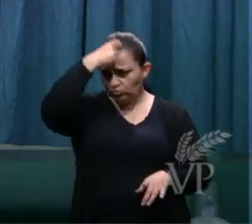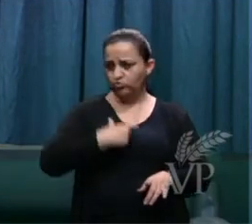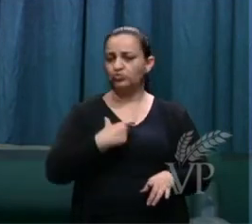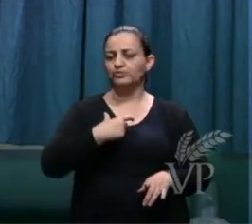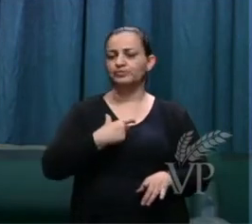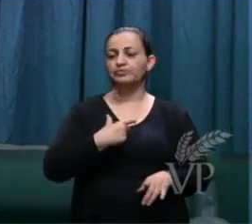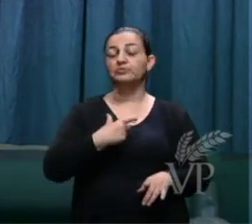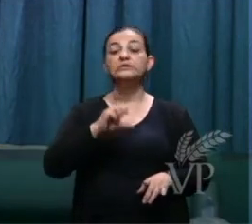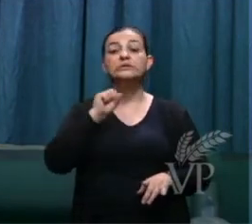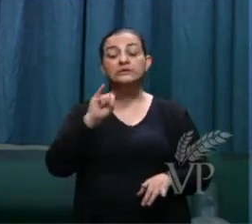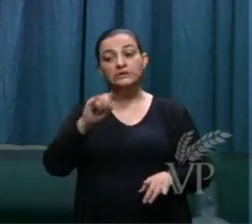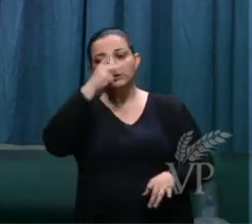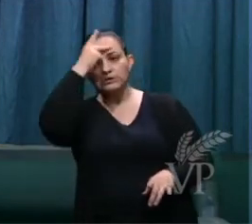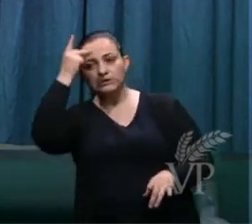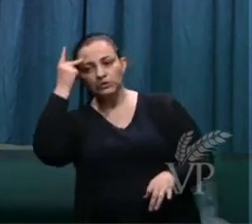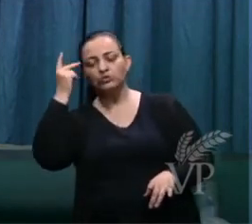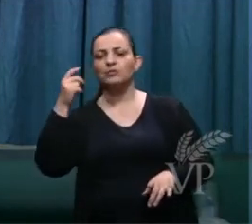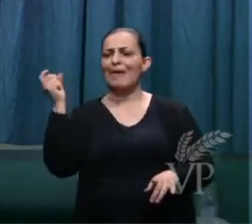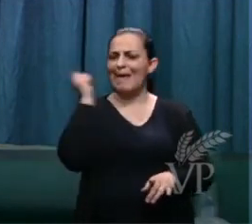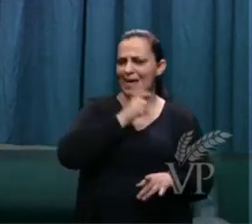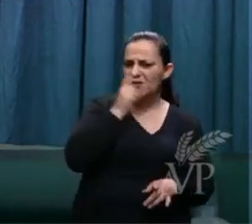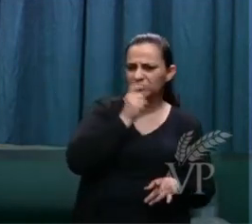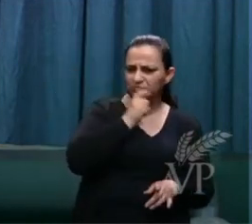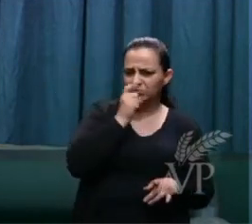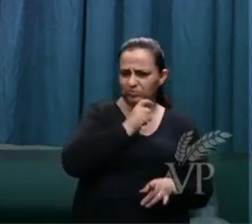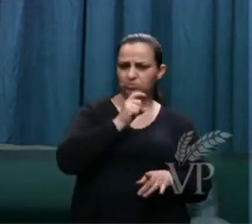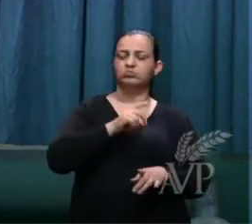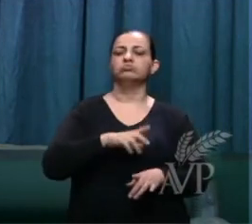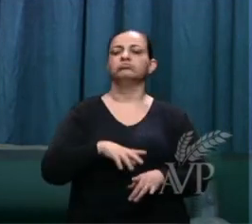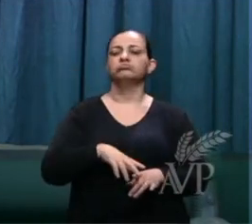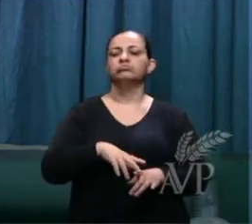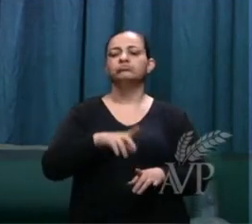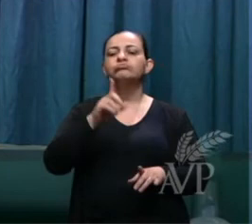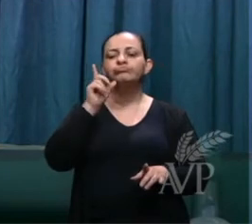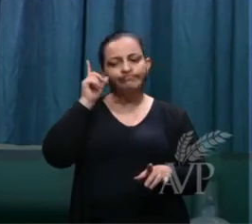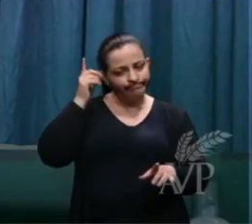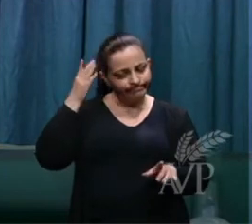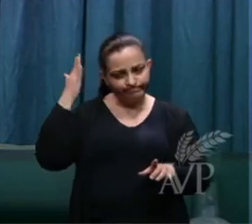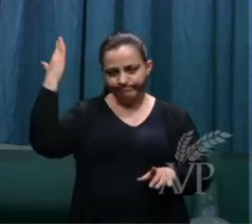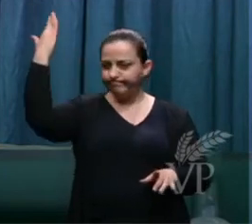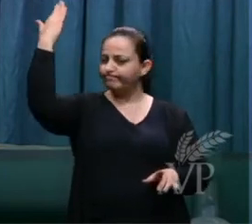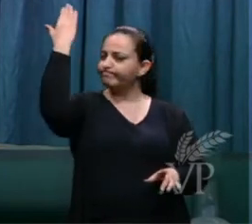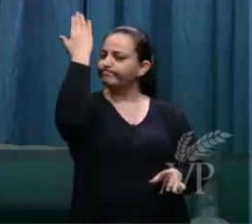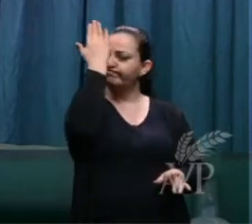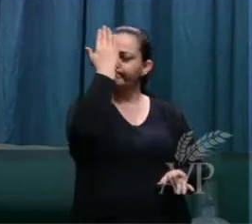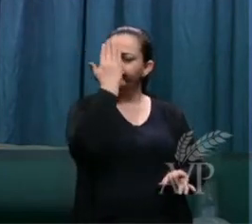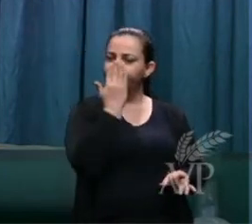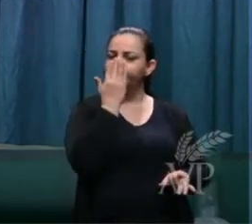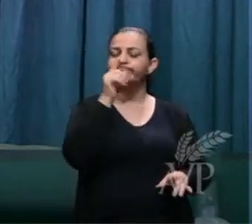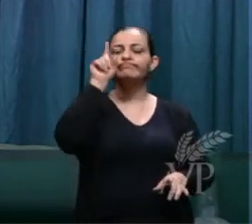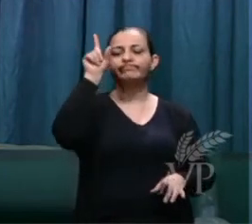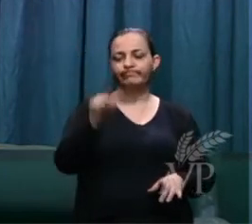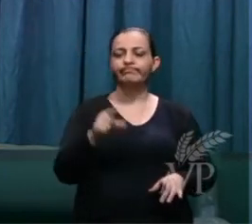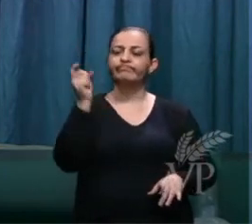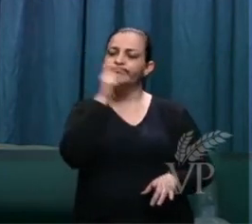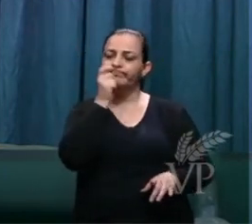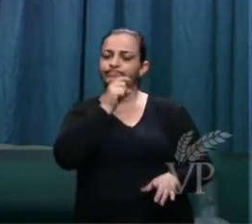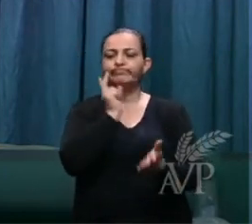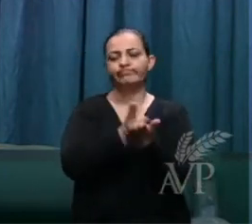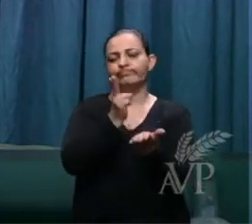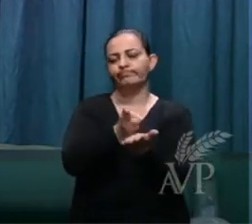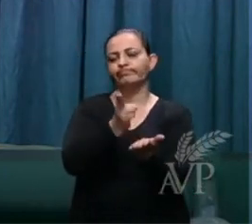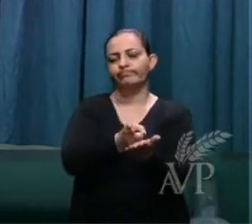se uma pessoa é um mentiroso ela terá que chegar com este caráter perante deus